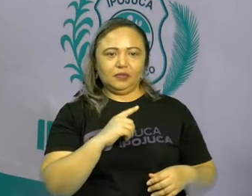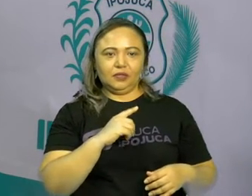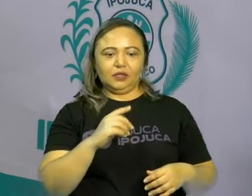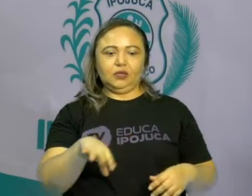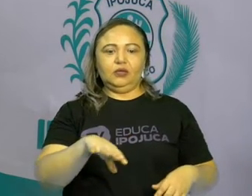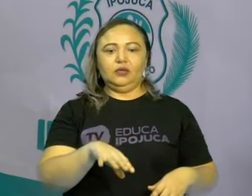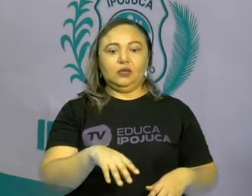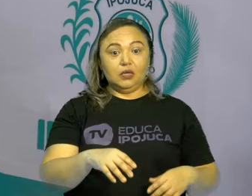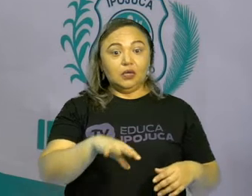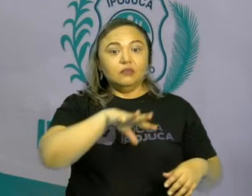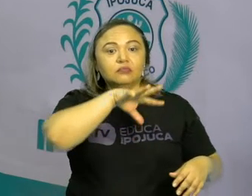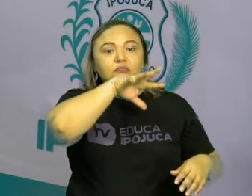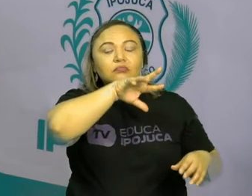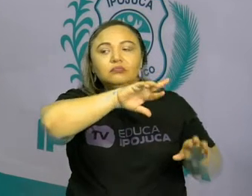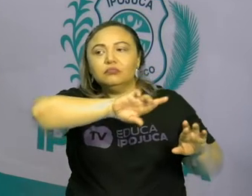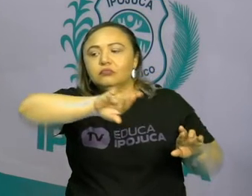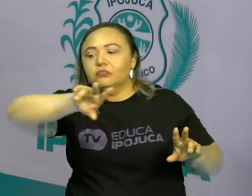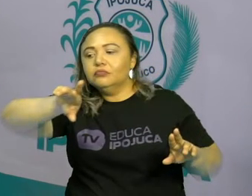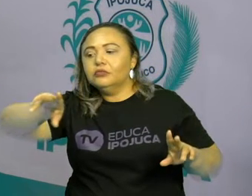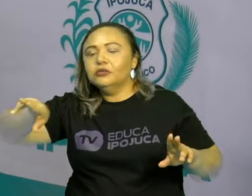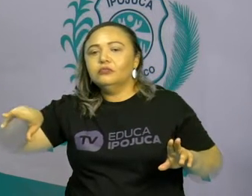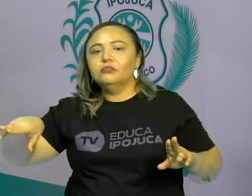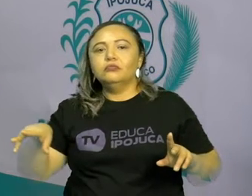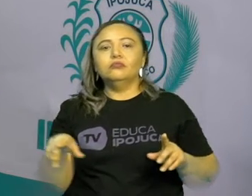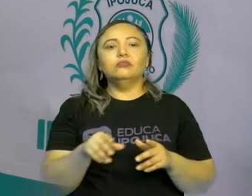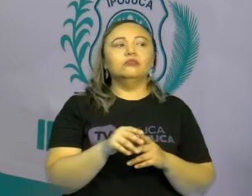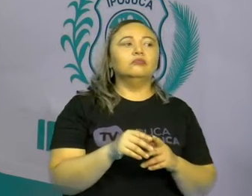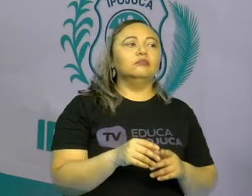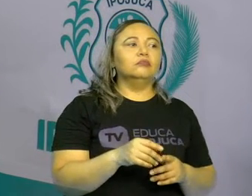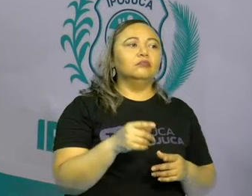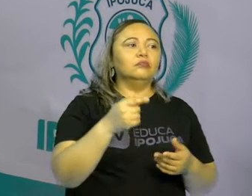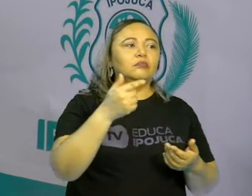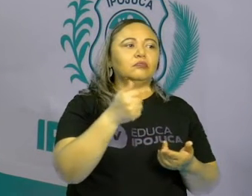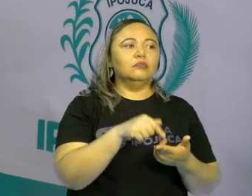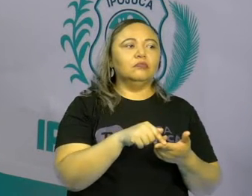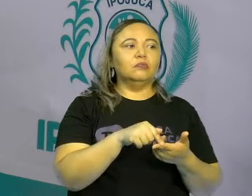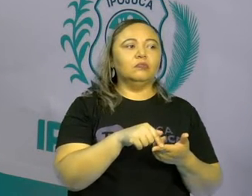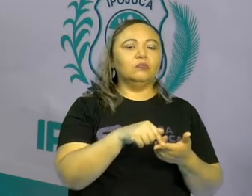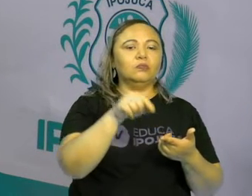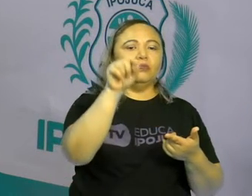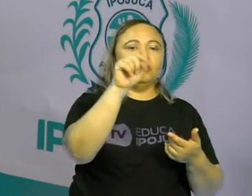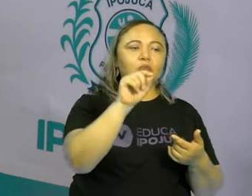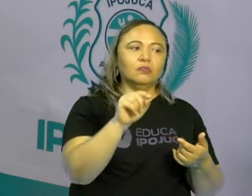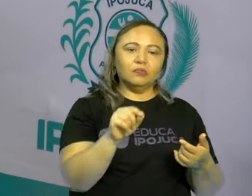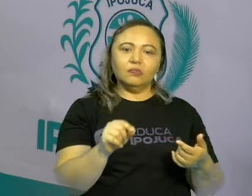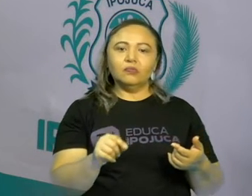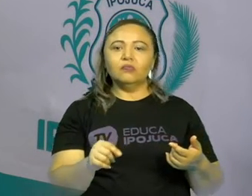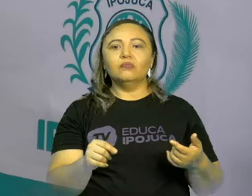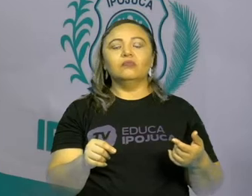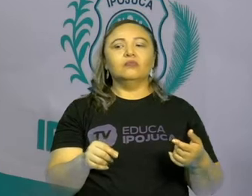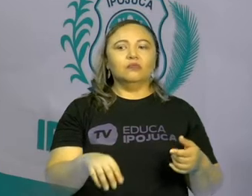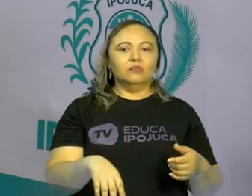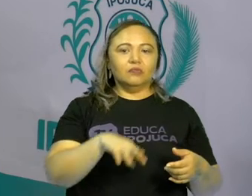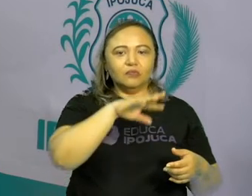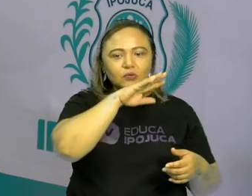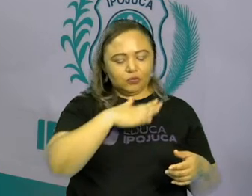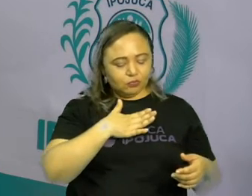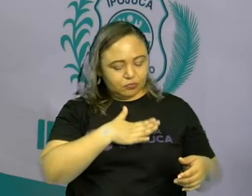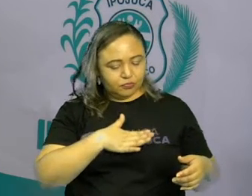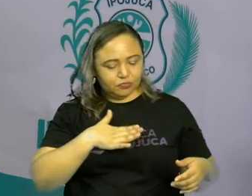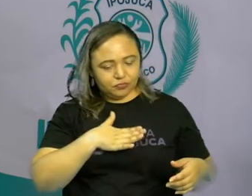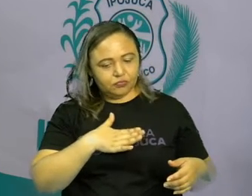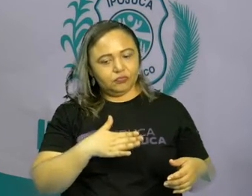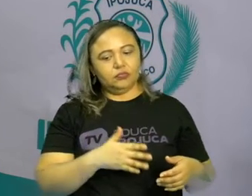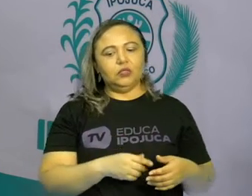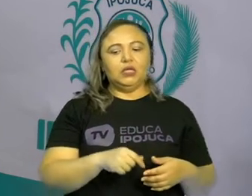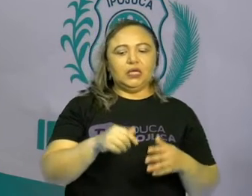animal, quando eu tenho um animal de estimação ou um animal